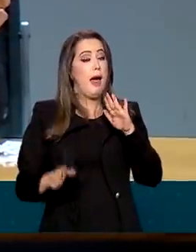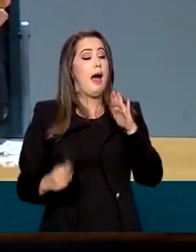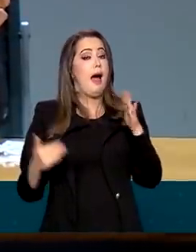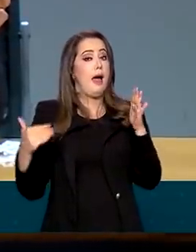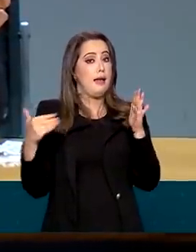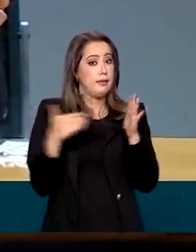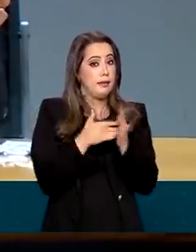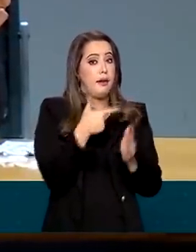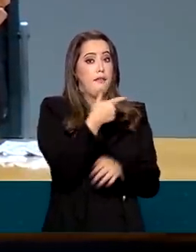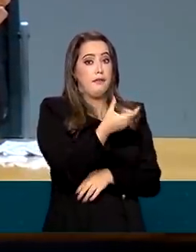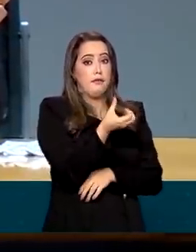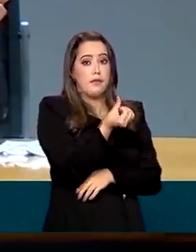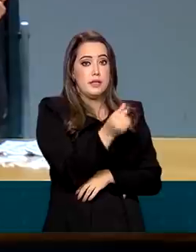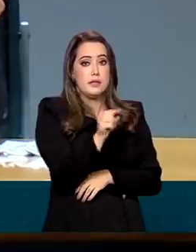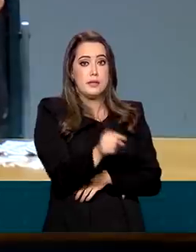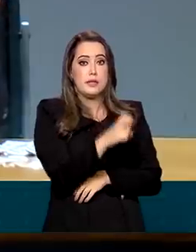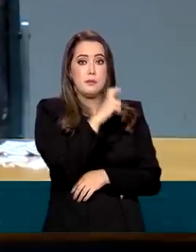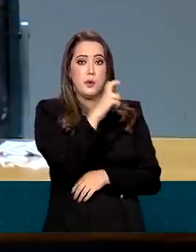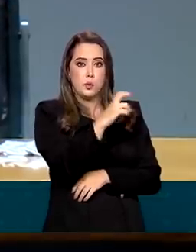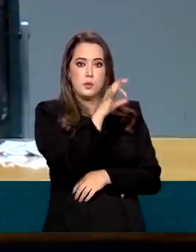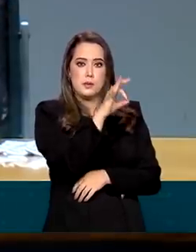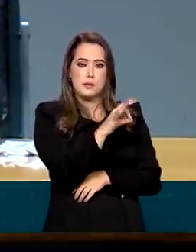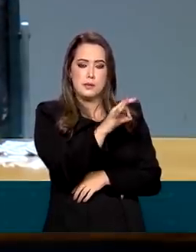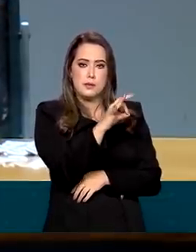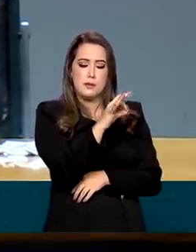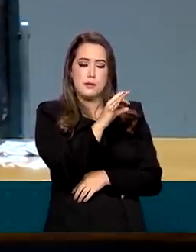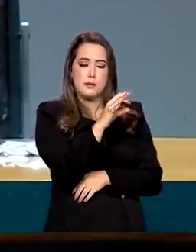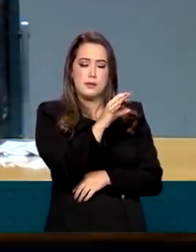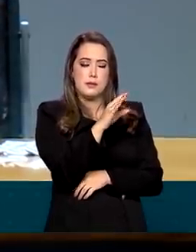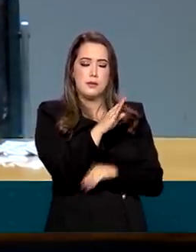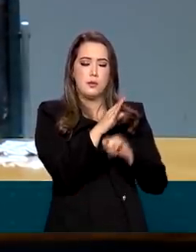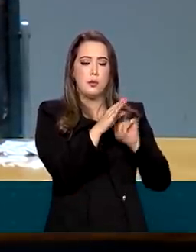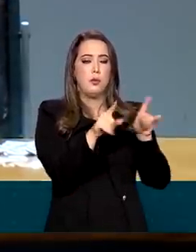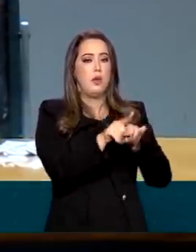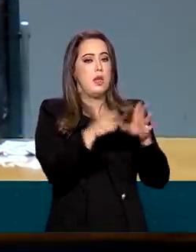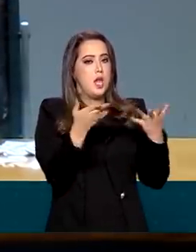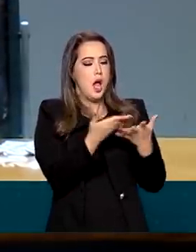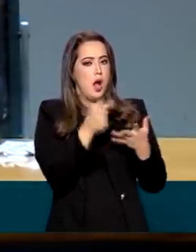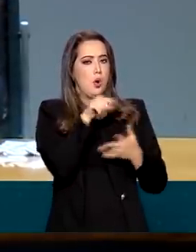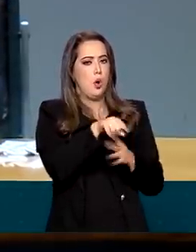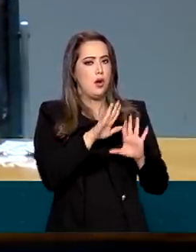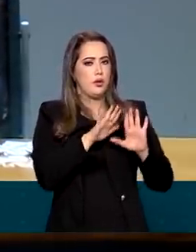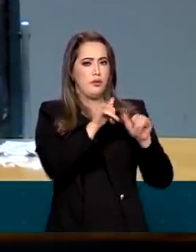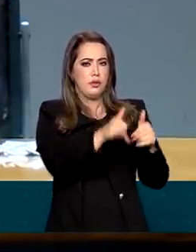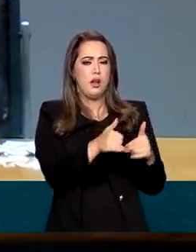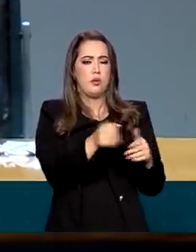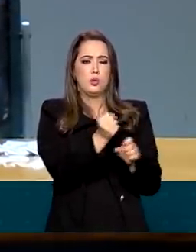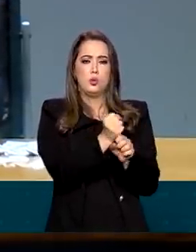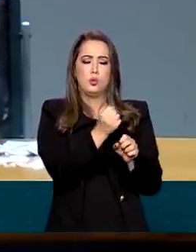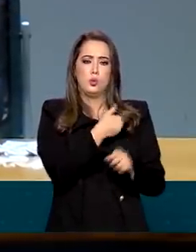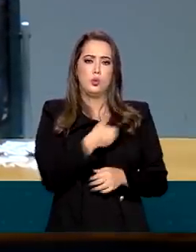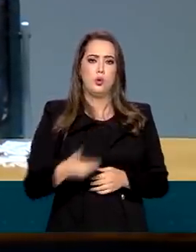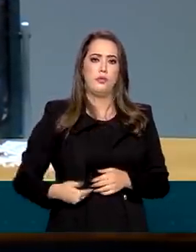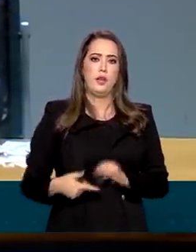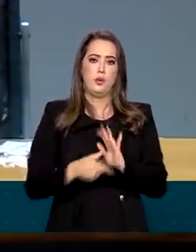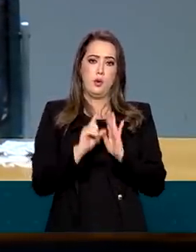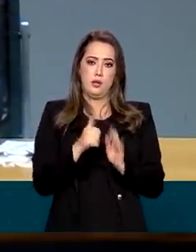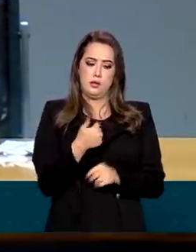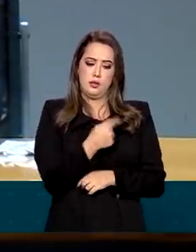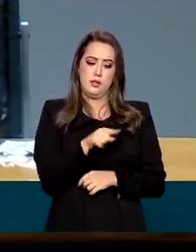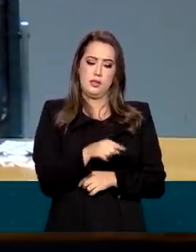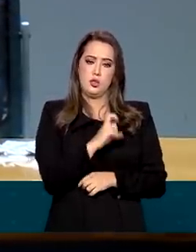durante a pandemia, já voltou para 19,5%, e em vez de acabar o governo com 17,5%,